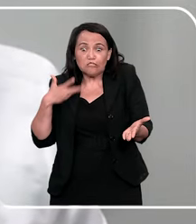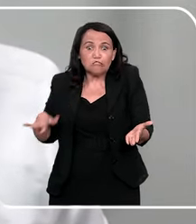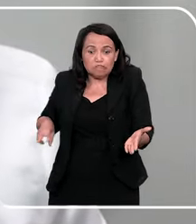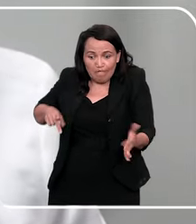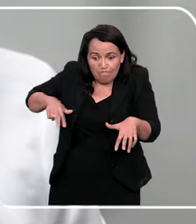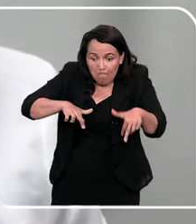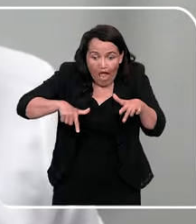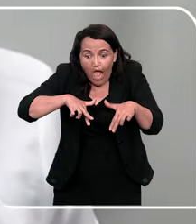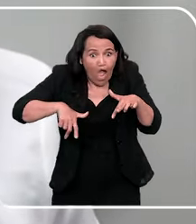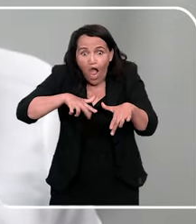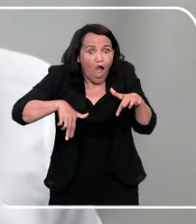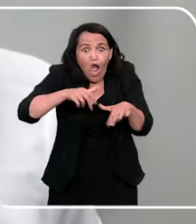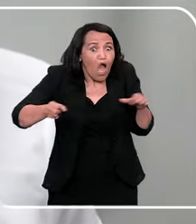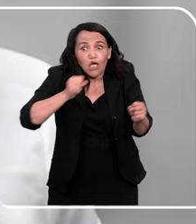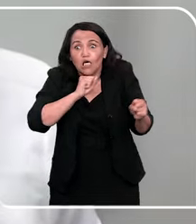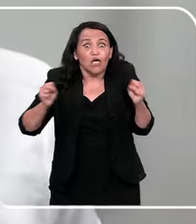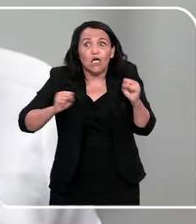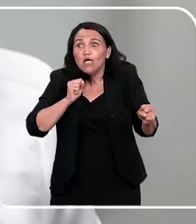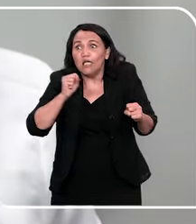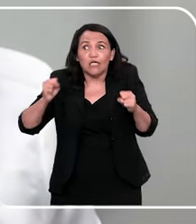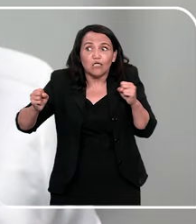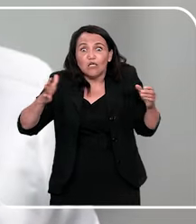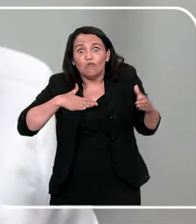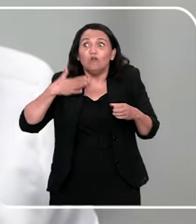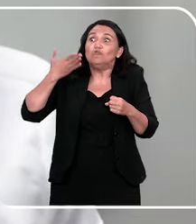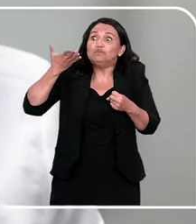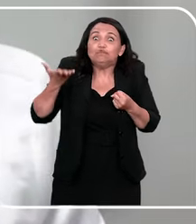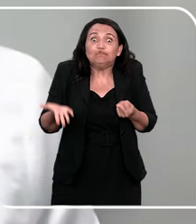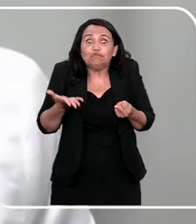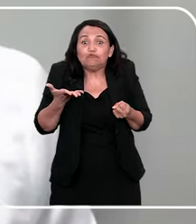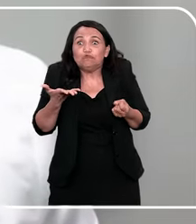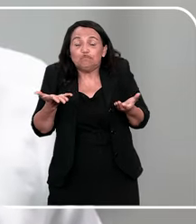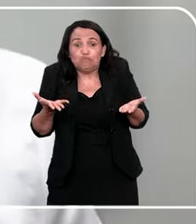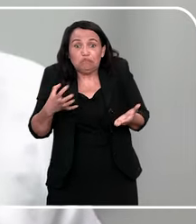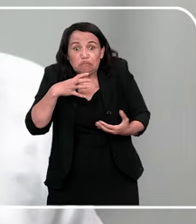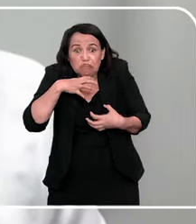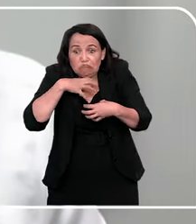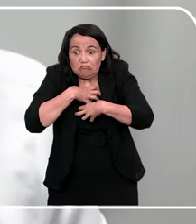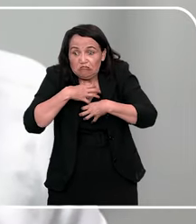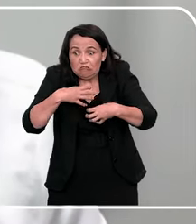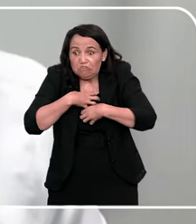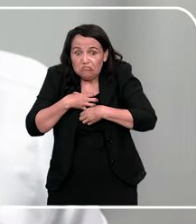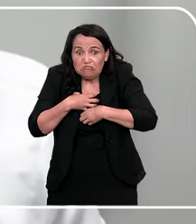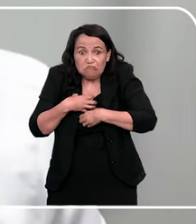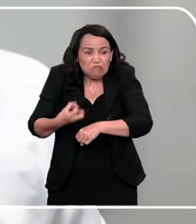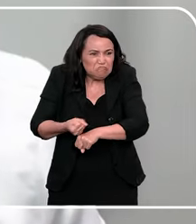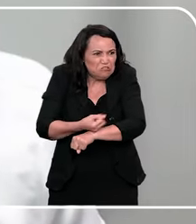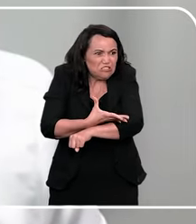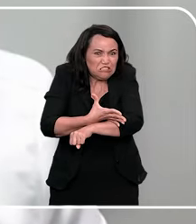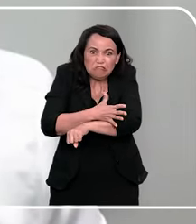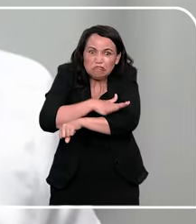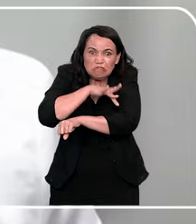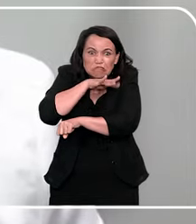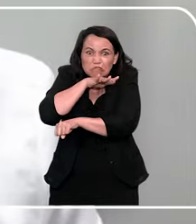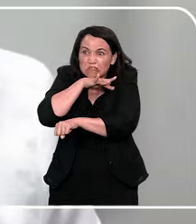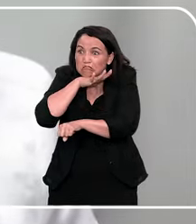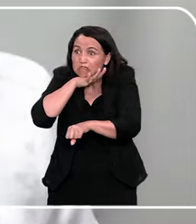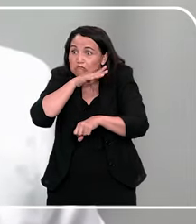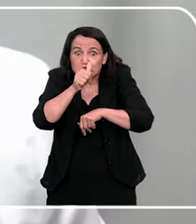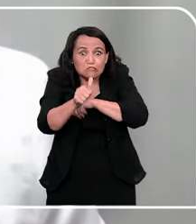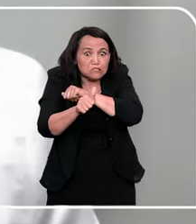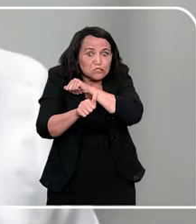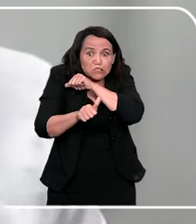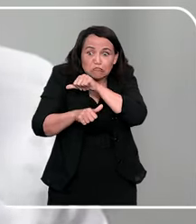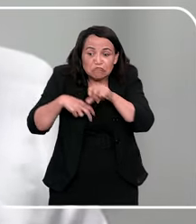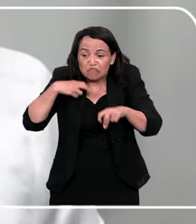desesperada, e eu não contei isso pra ninguém, porque assim, era um misto de, e o pai dessa minha amiga é delegado, ele tava lá com a gente, então era um misto de